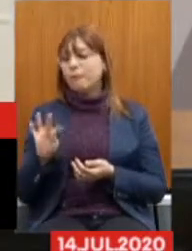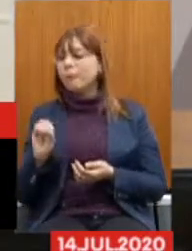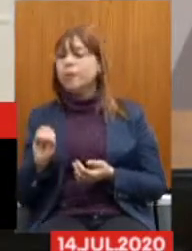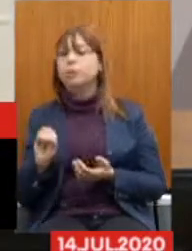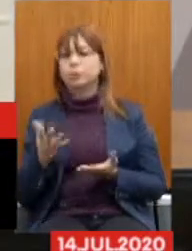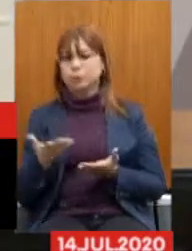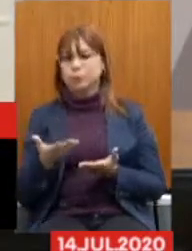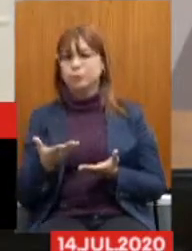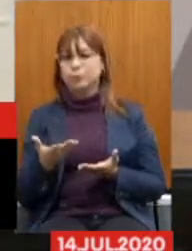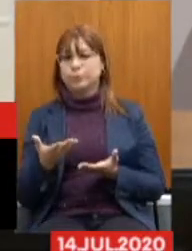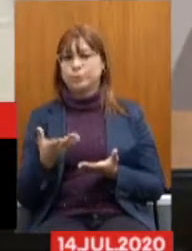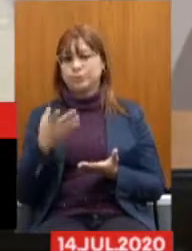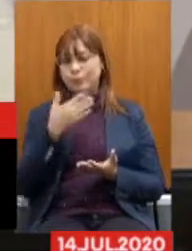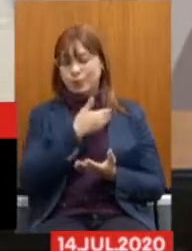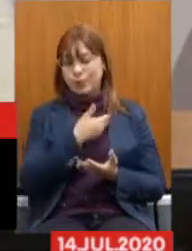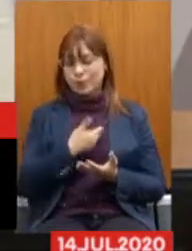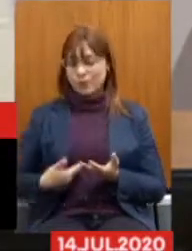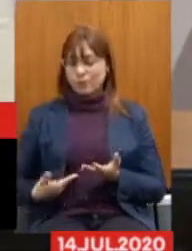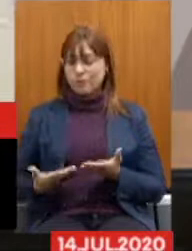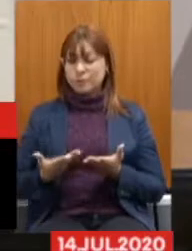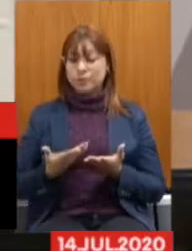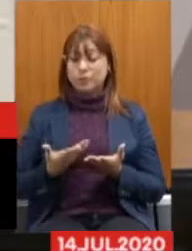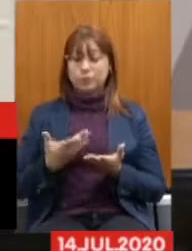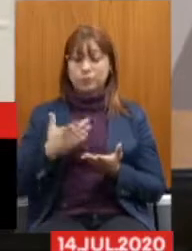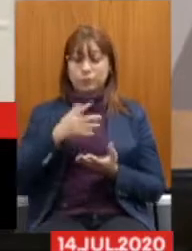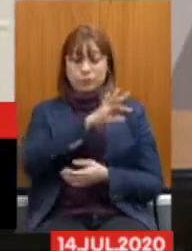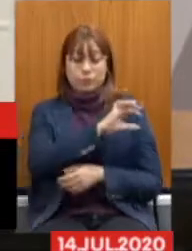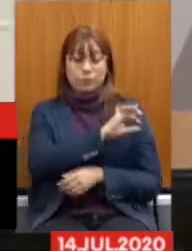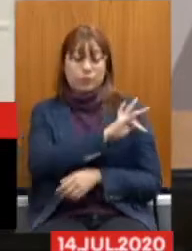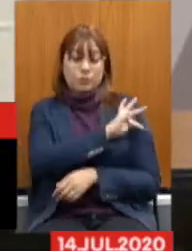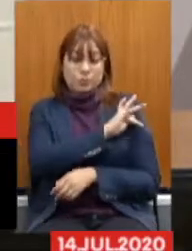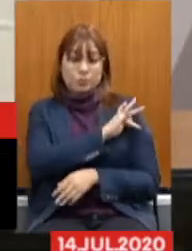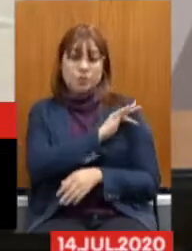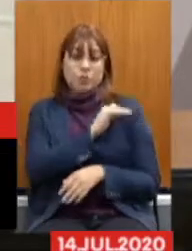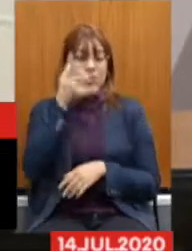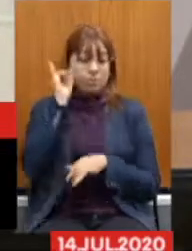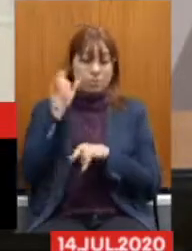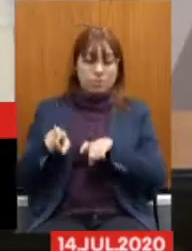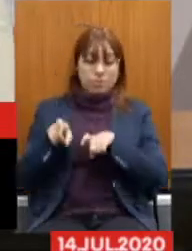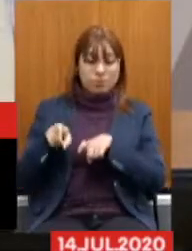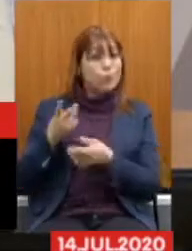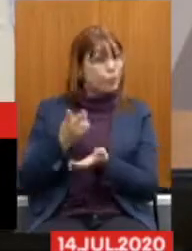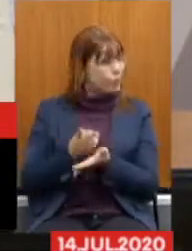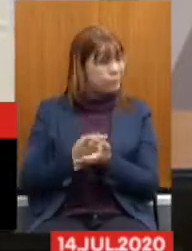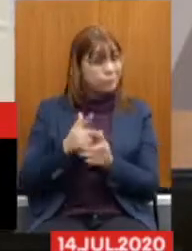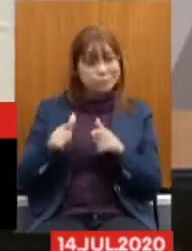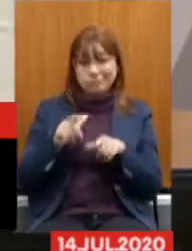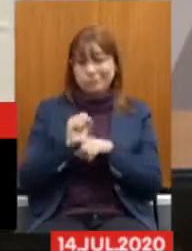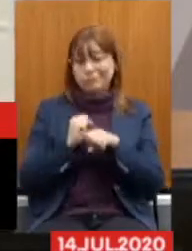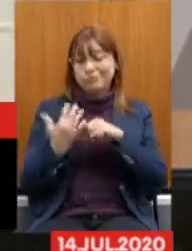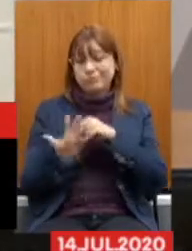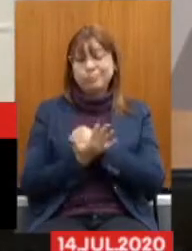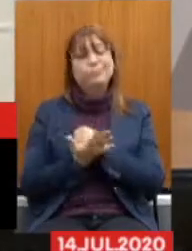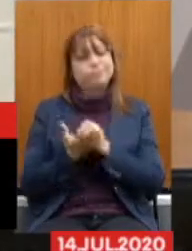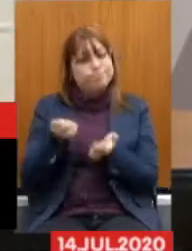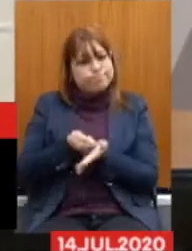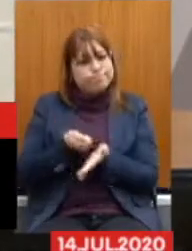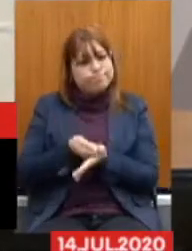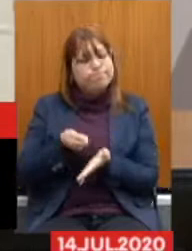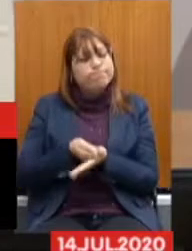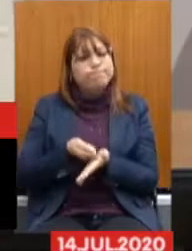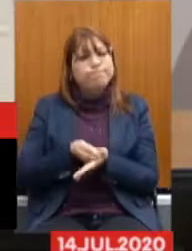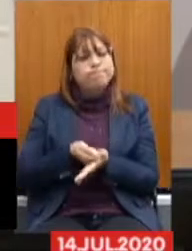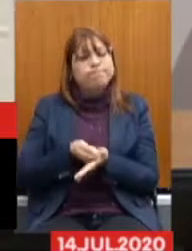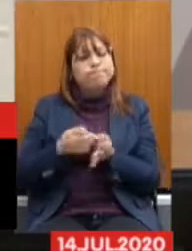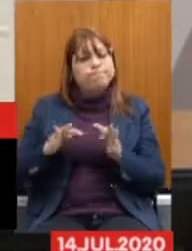Os fiscais Agrobecuários Eles continuam Trabalhando Durante a Pandemia Garantindo A sanidade De todas As